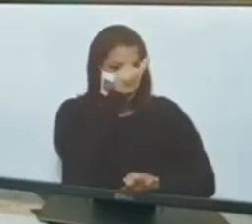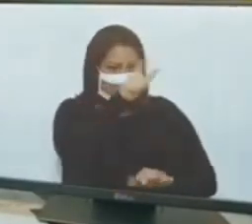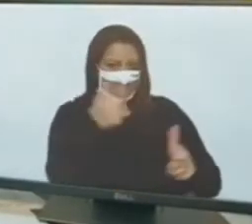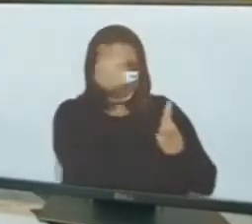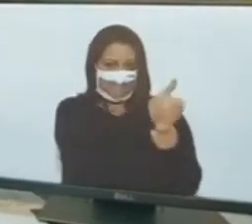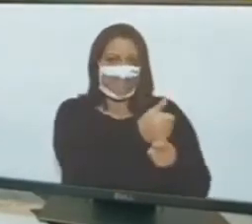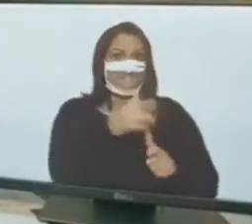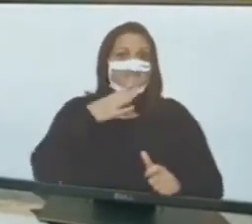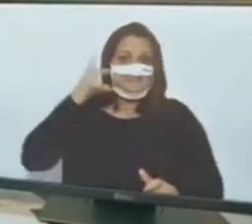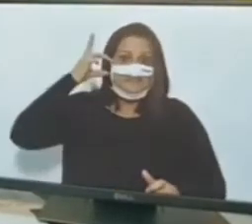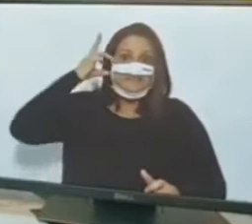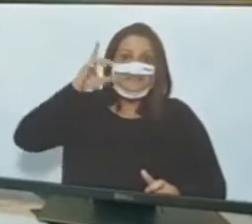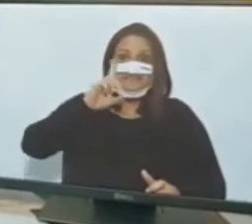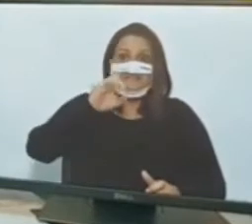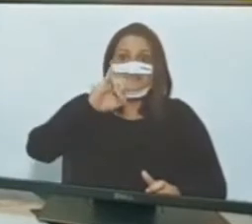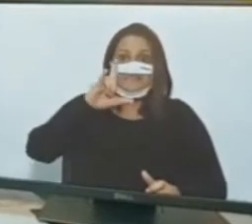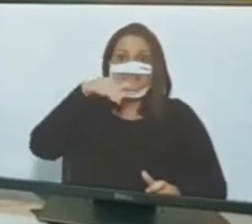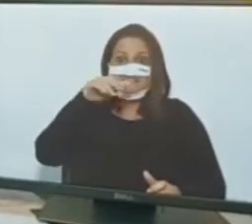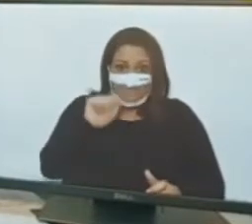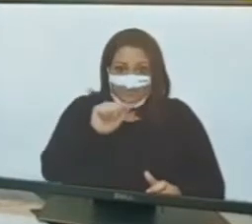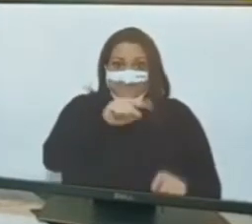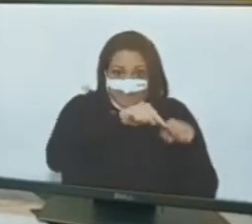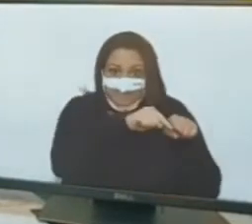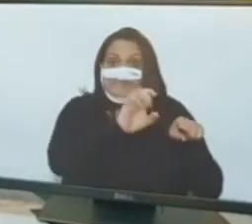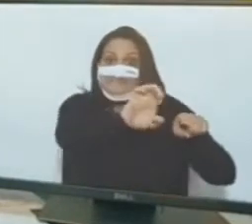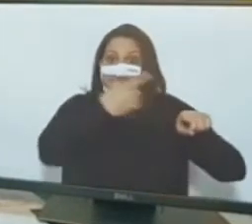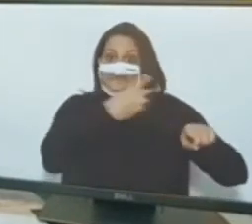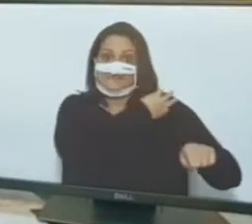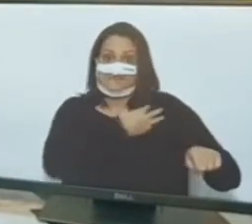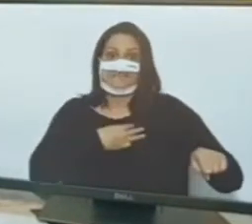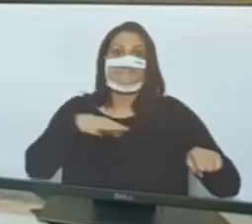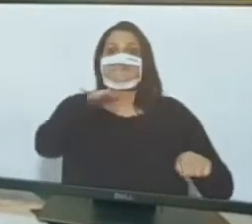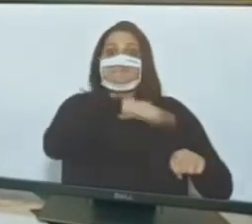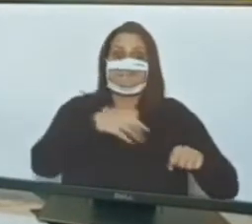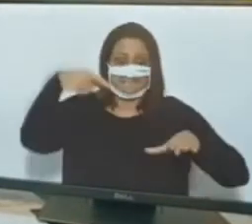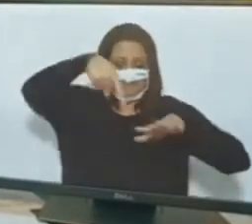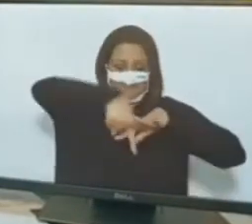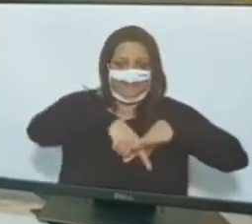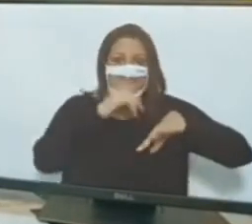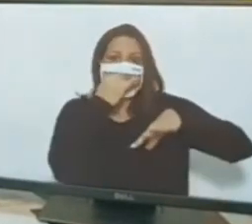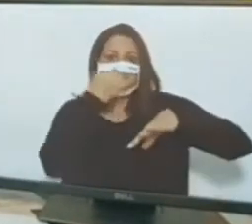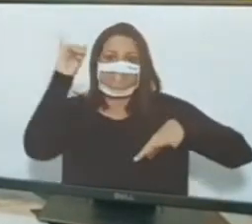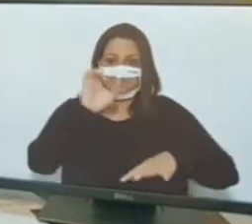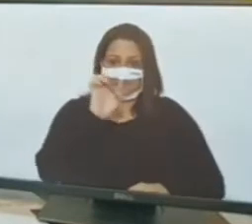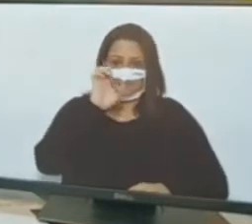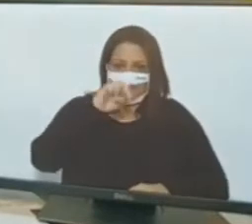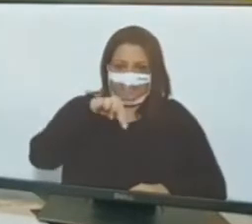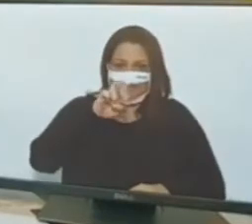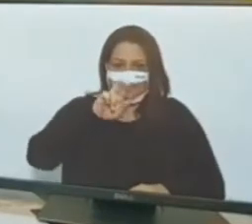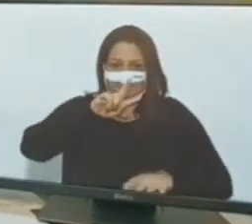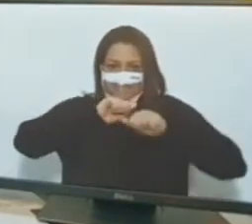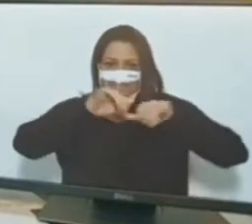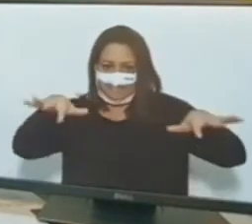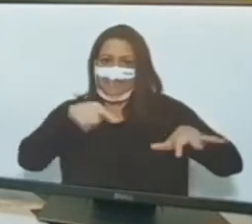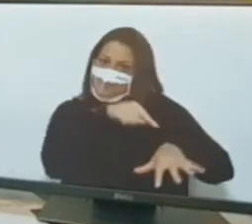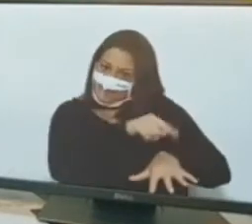parte. A Dilma Rousseff foi ministro das Minas e Energia. Não precisa falar mais nada. Temos aqui o Major Jorge, da Polícia Militar ADF. É